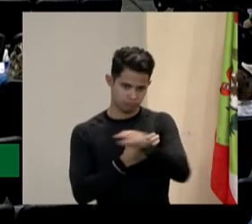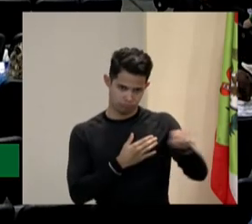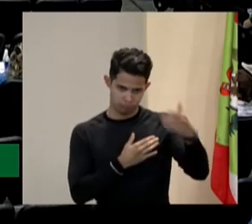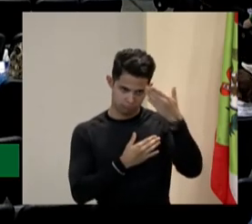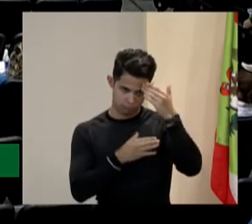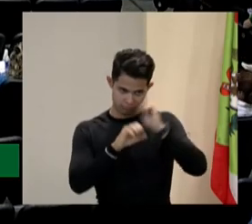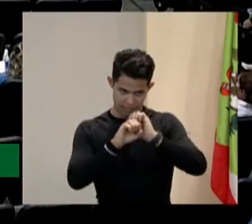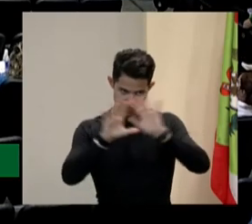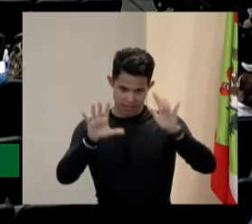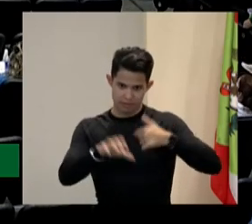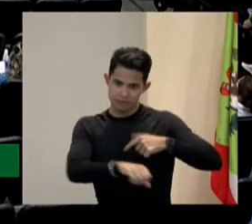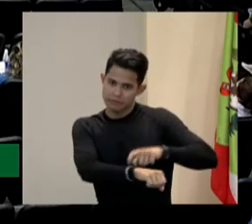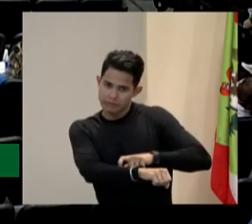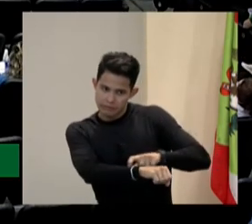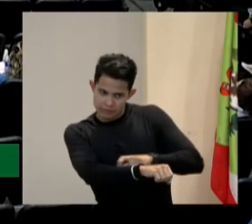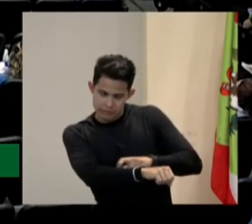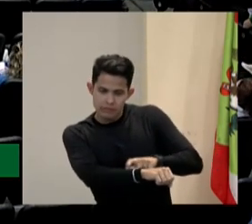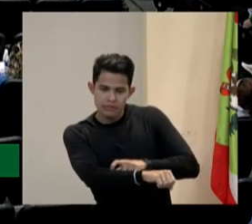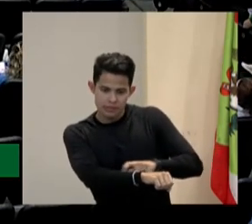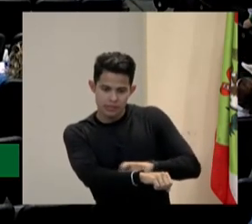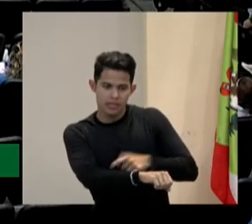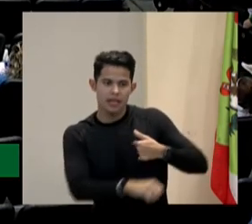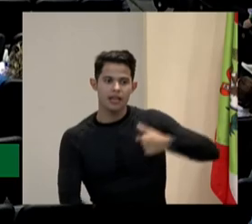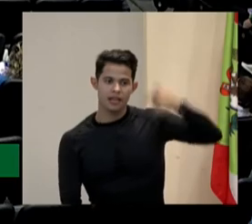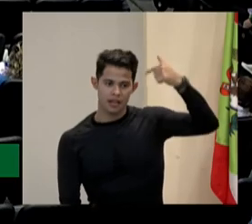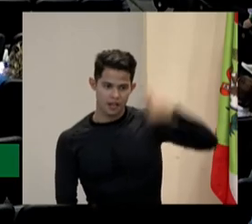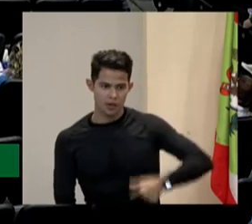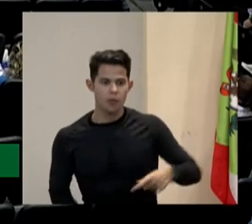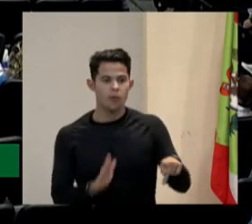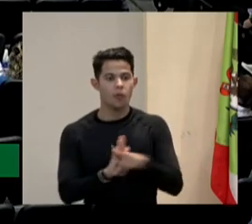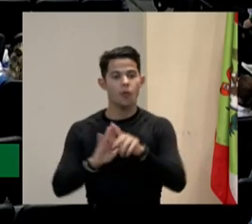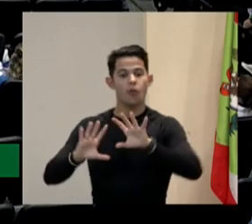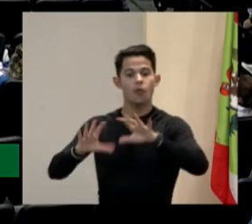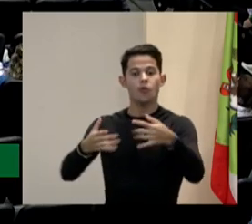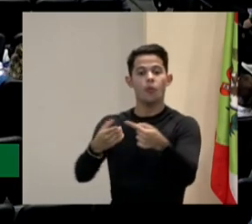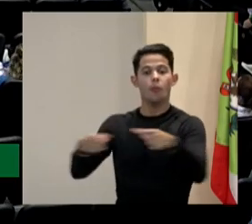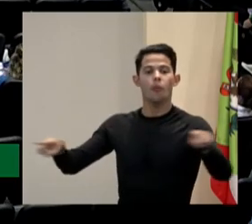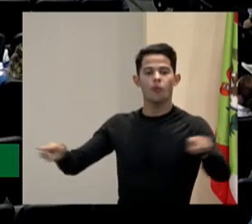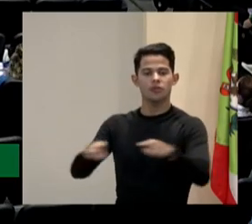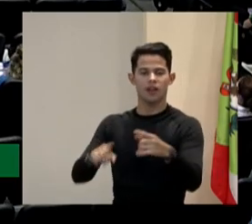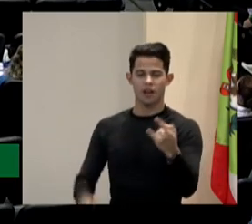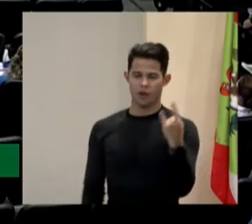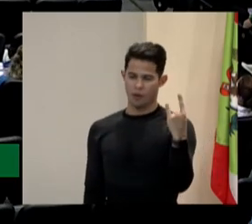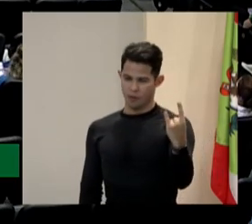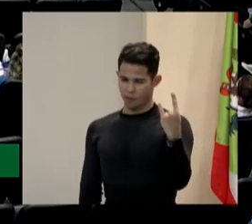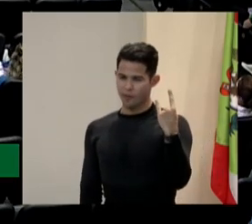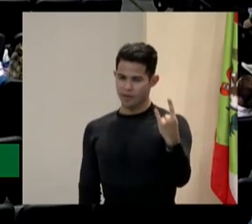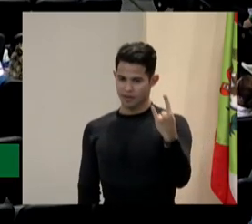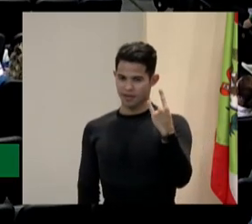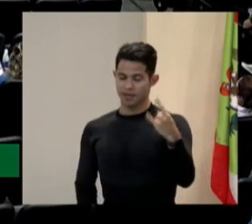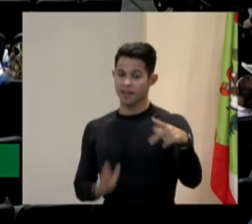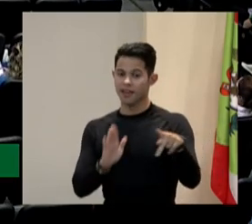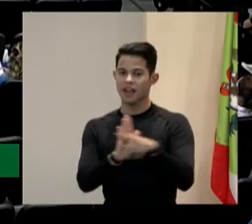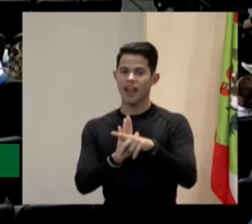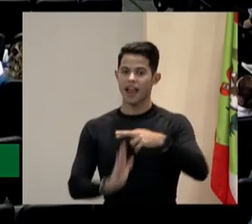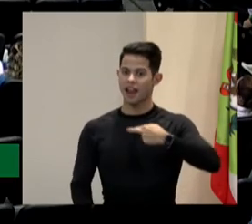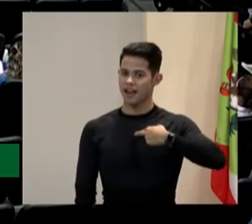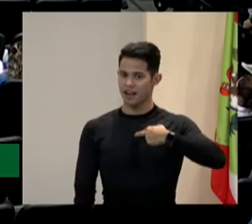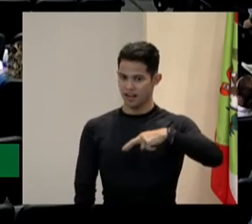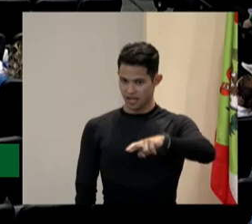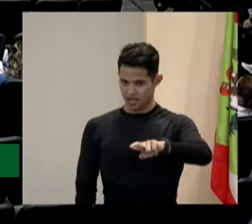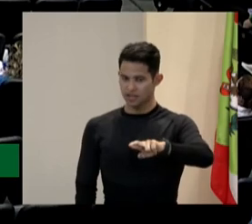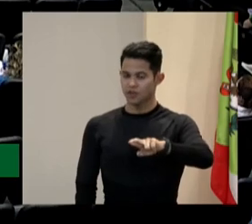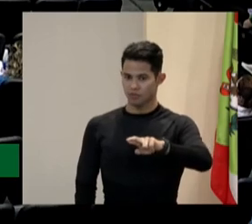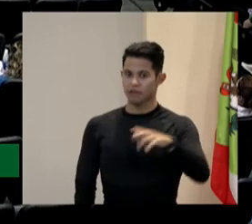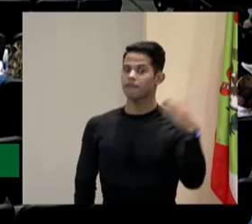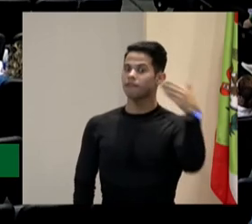nível do meu nervosismo, eu sou um vocalista de uma banda de punk rock cristão, que toca em